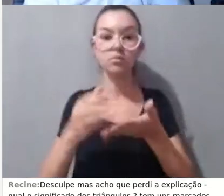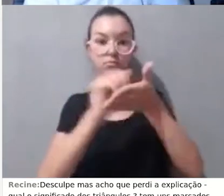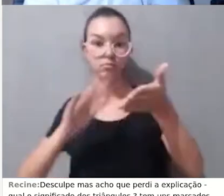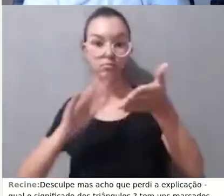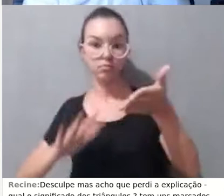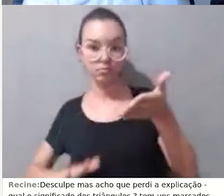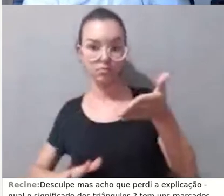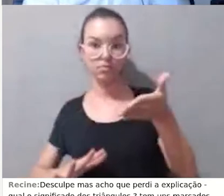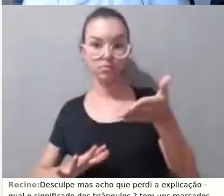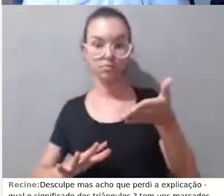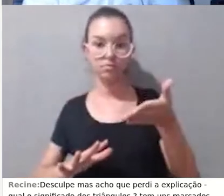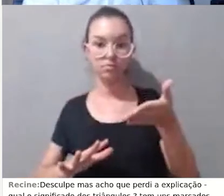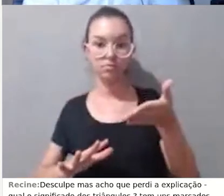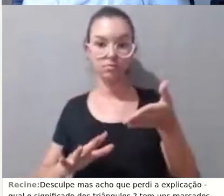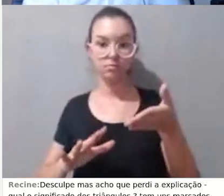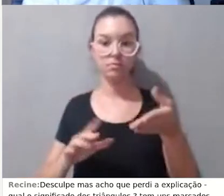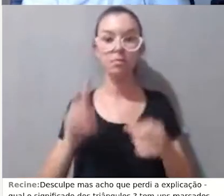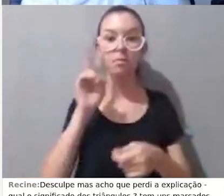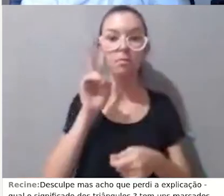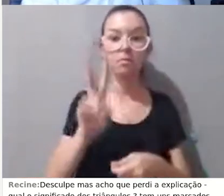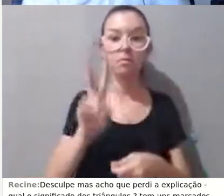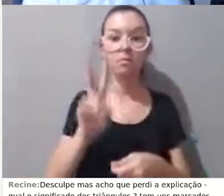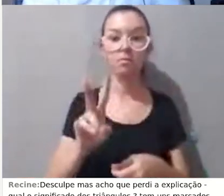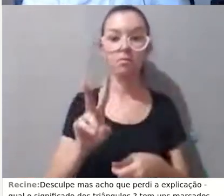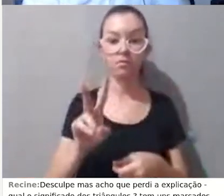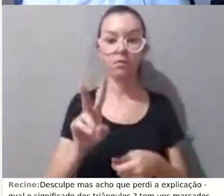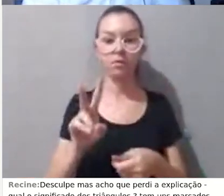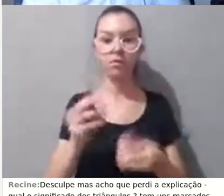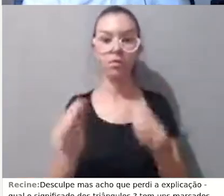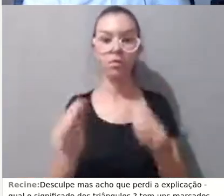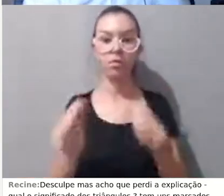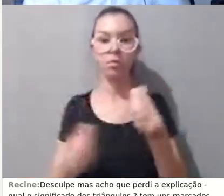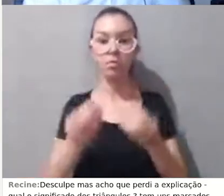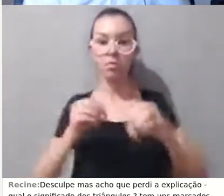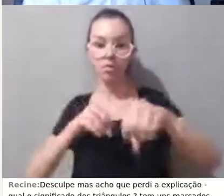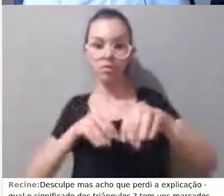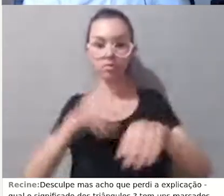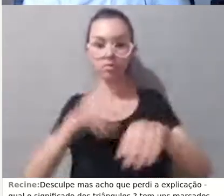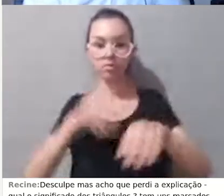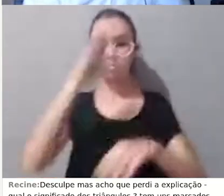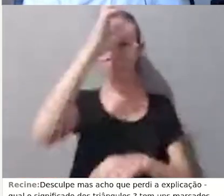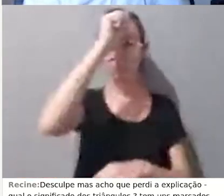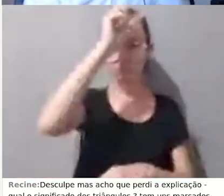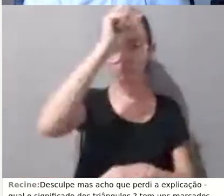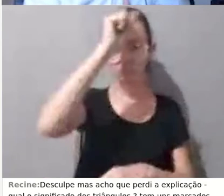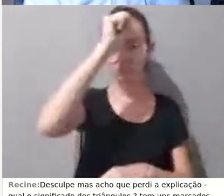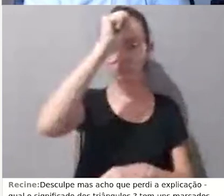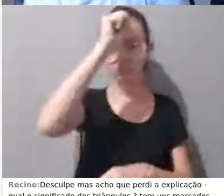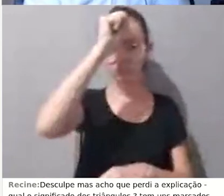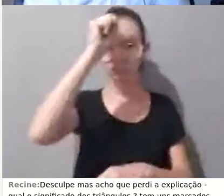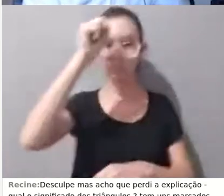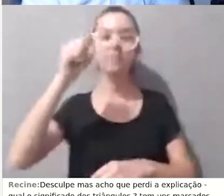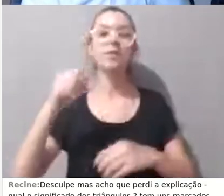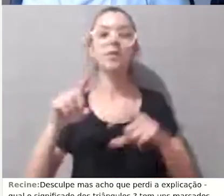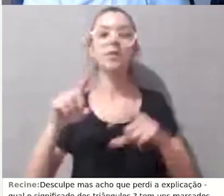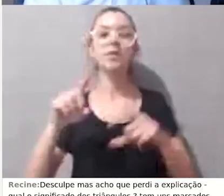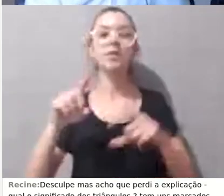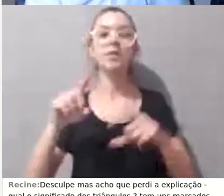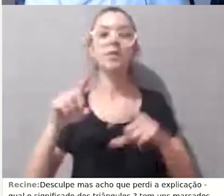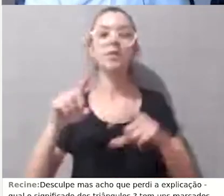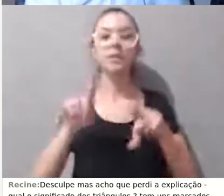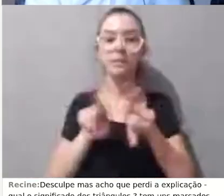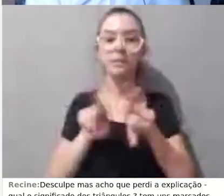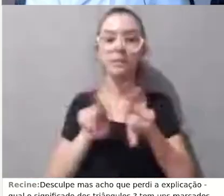posso centrar o meu processo de ensino-aprendizagem, ou seja, a minha metodologia de ensino, com esses dados.